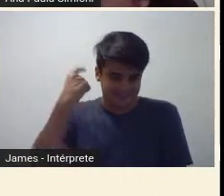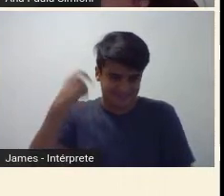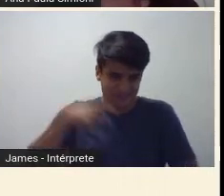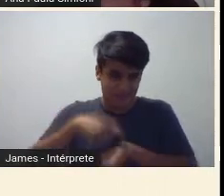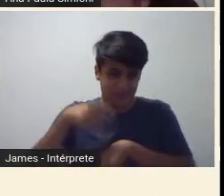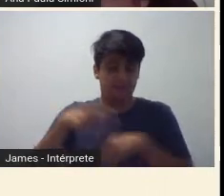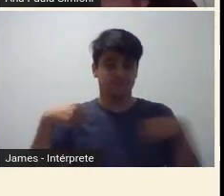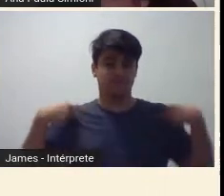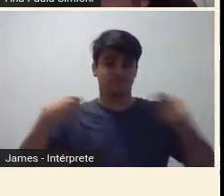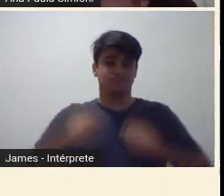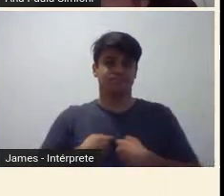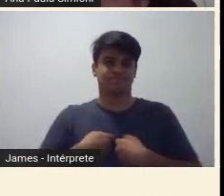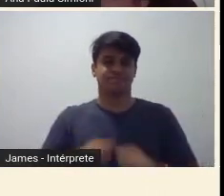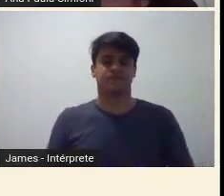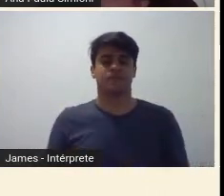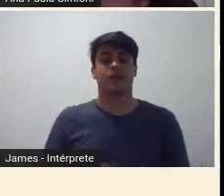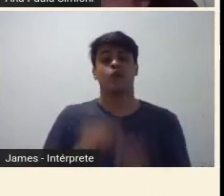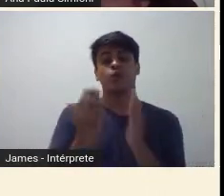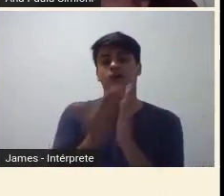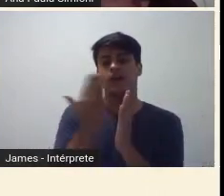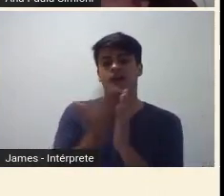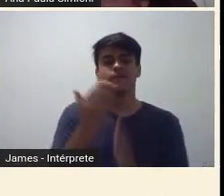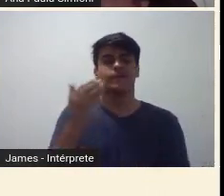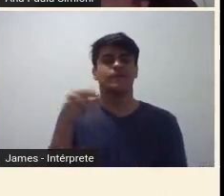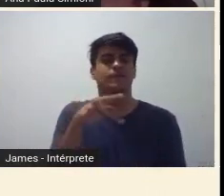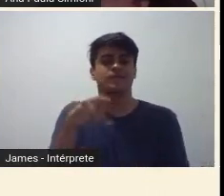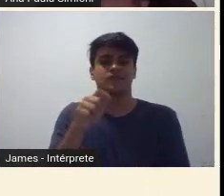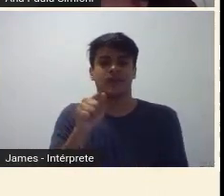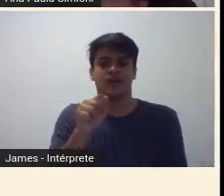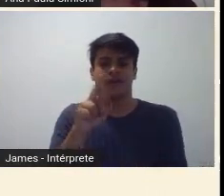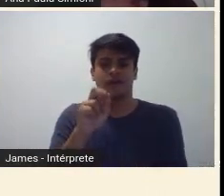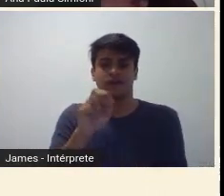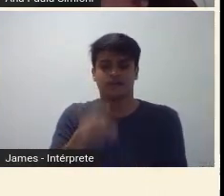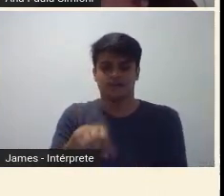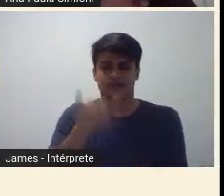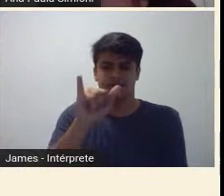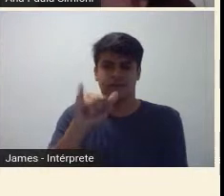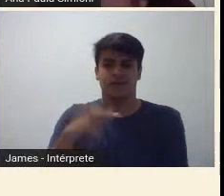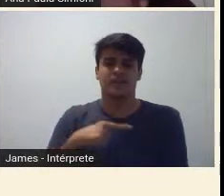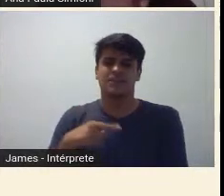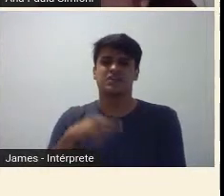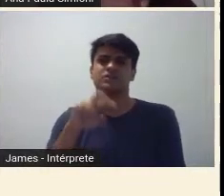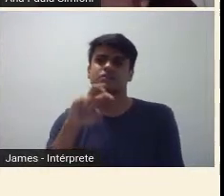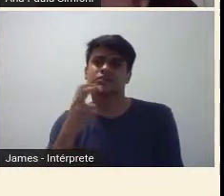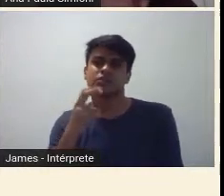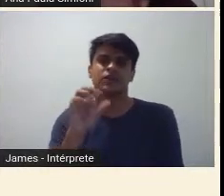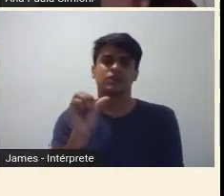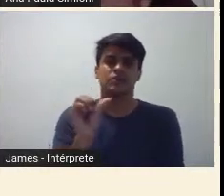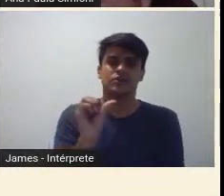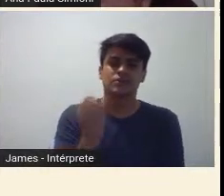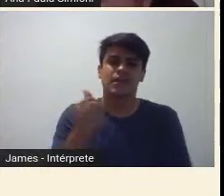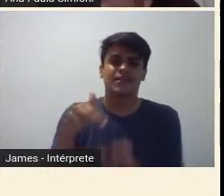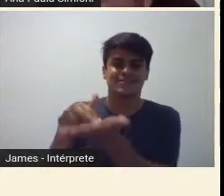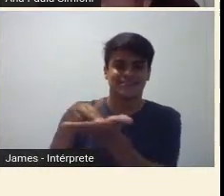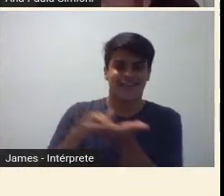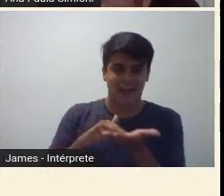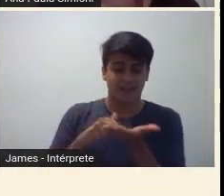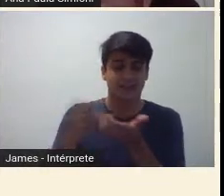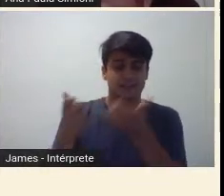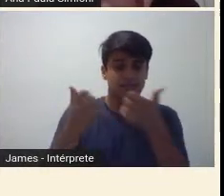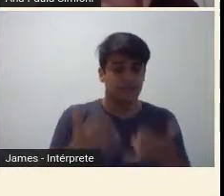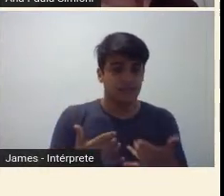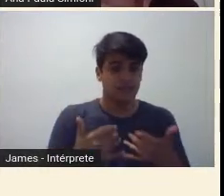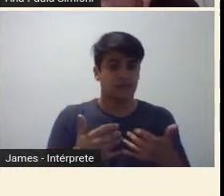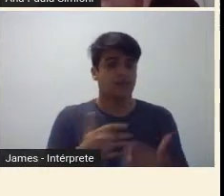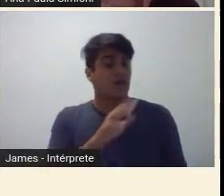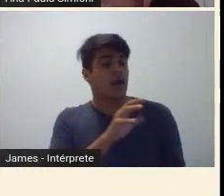No livro da professora Aracia Amaral, a gente tem, acho que, cinco ou seis cartas ou recados do Oswald de Prela, dizendo, amor, vá